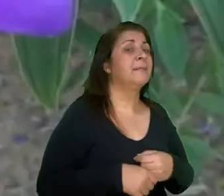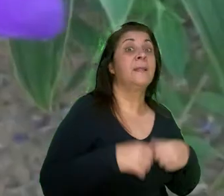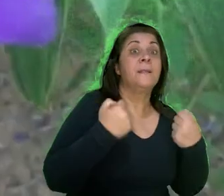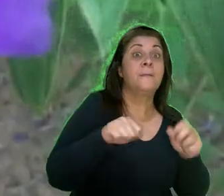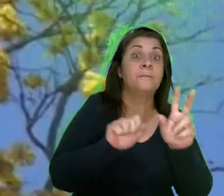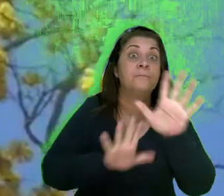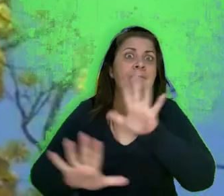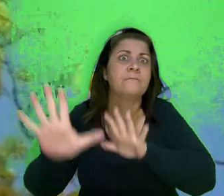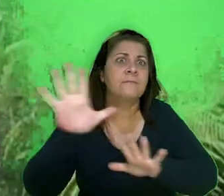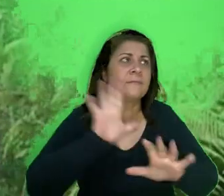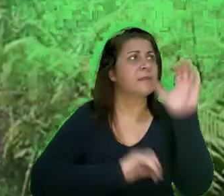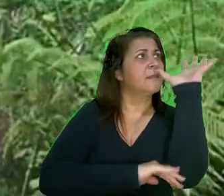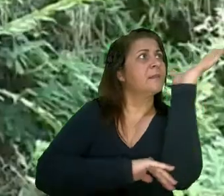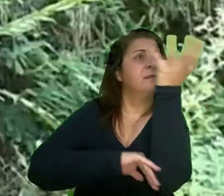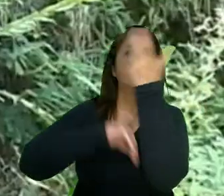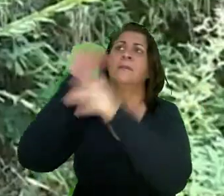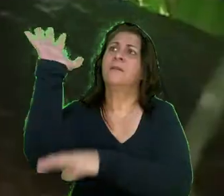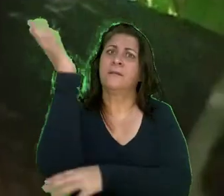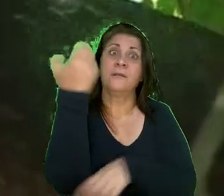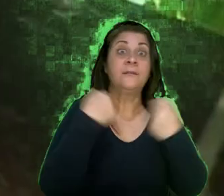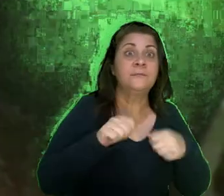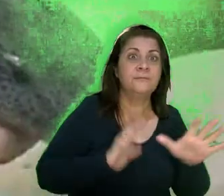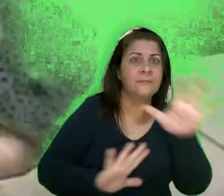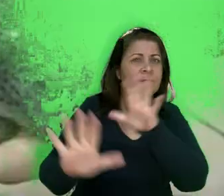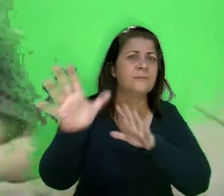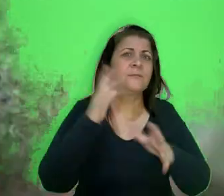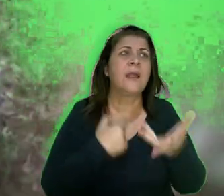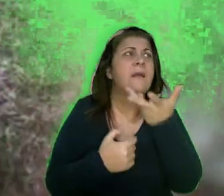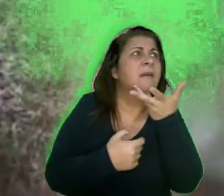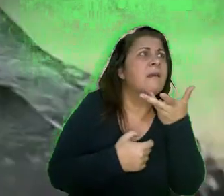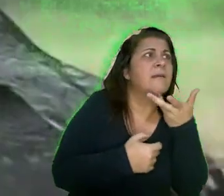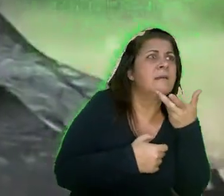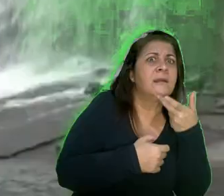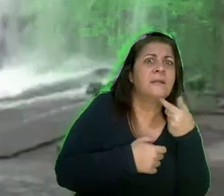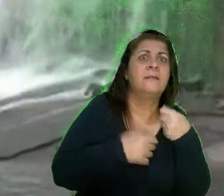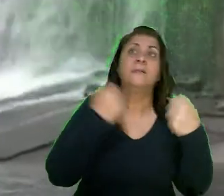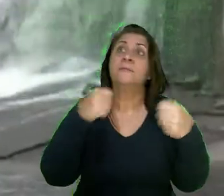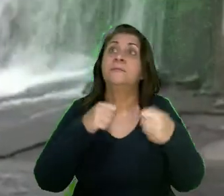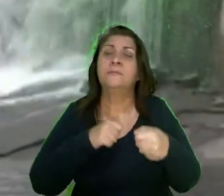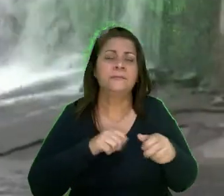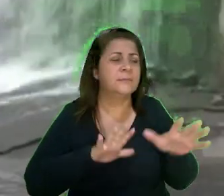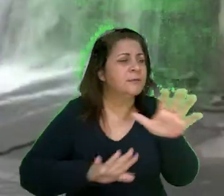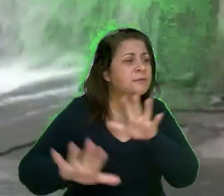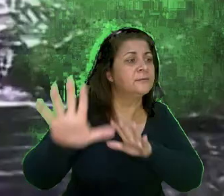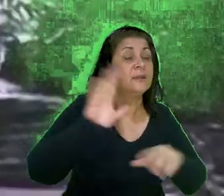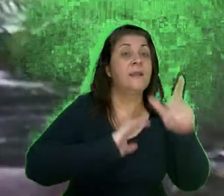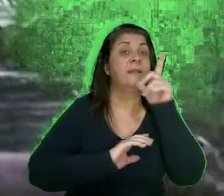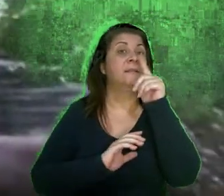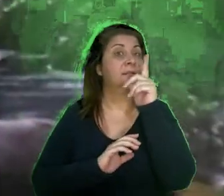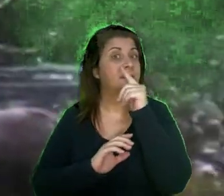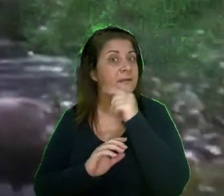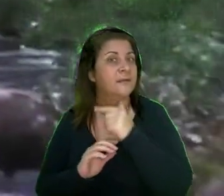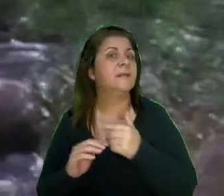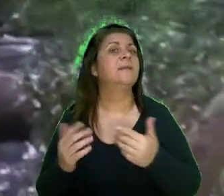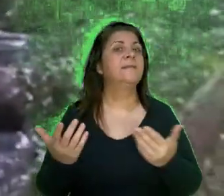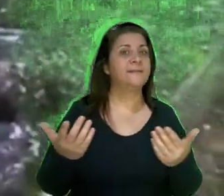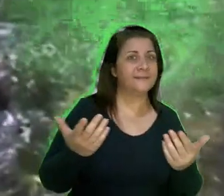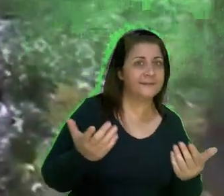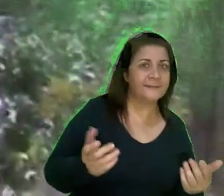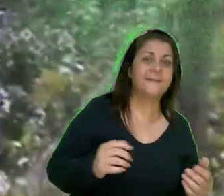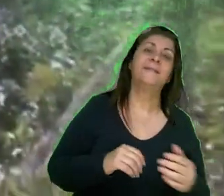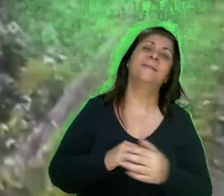Tem que cuidar da floresta. Tem que cuidar dos bichos. Tem que cuidar da água pra viver.